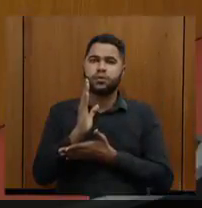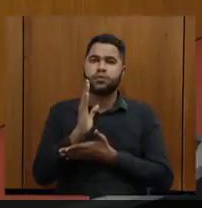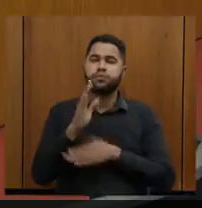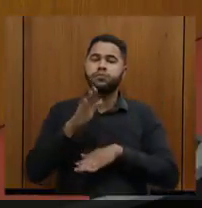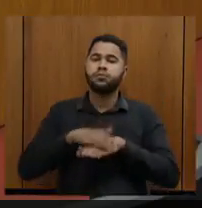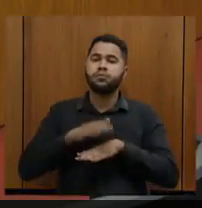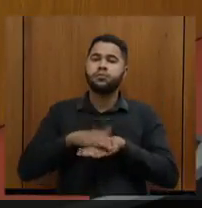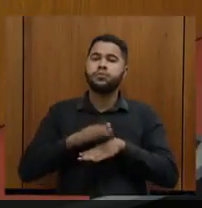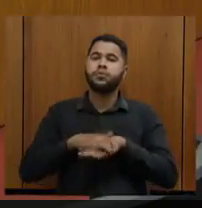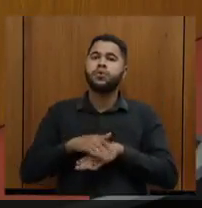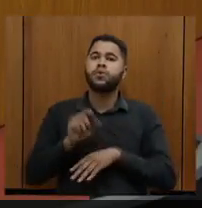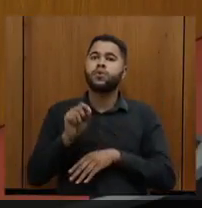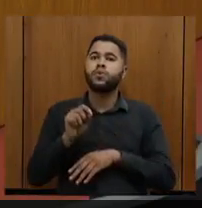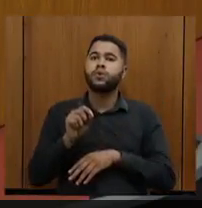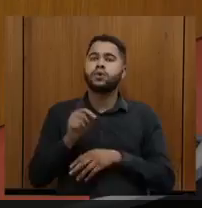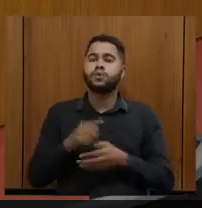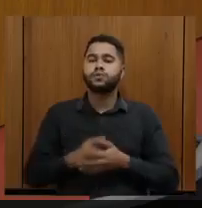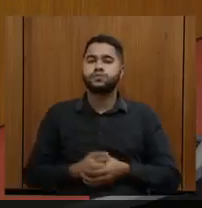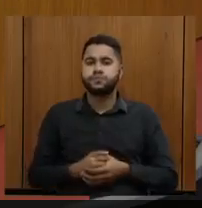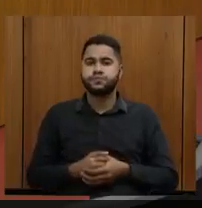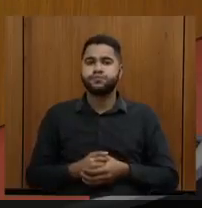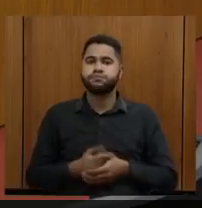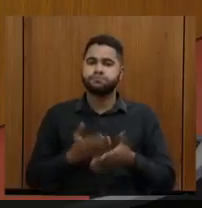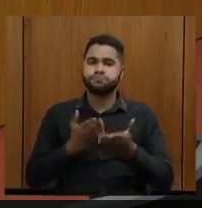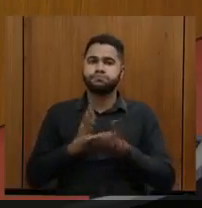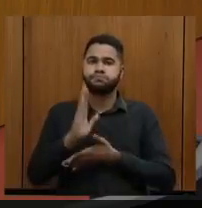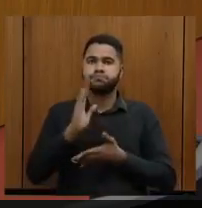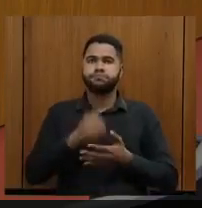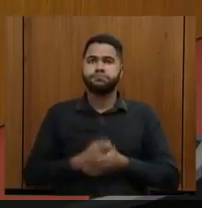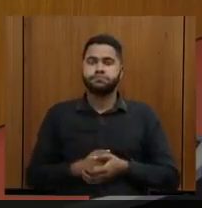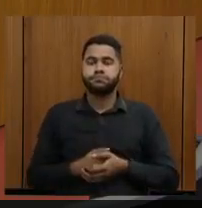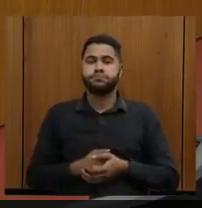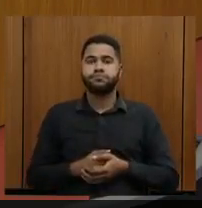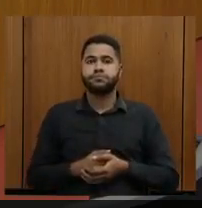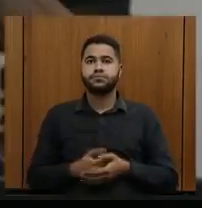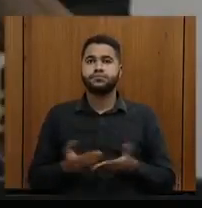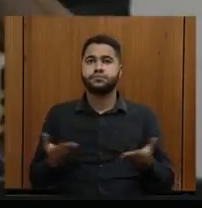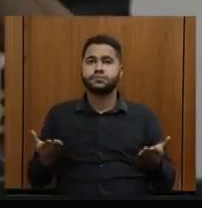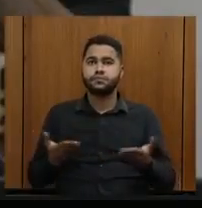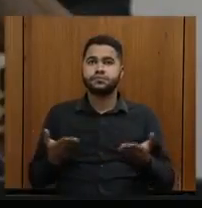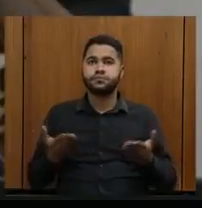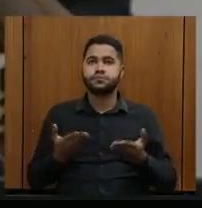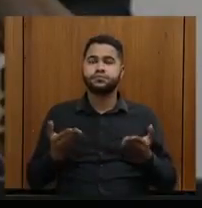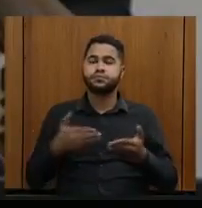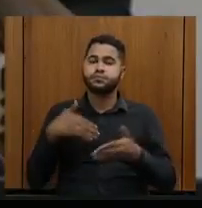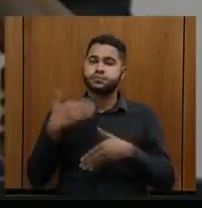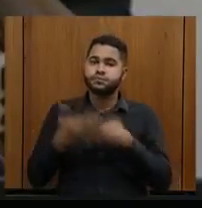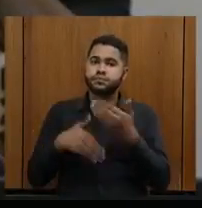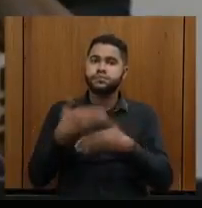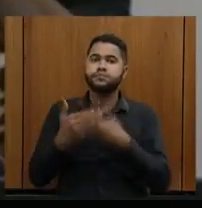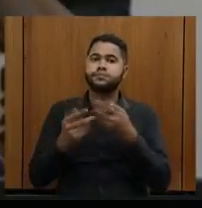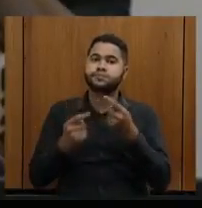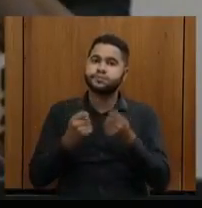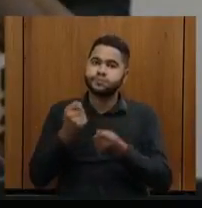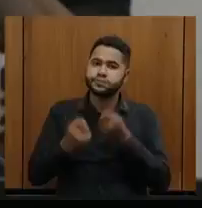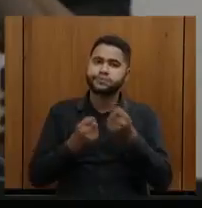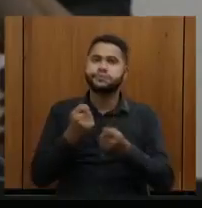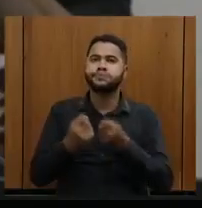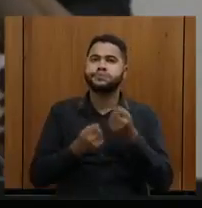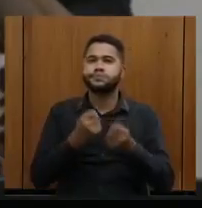em como se encontra, em... Aprovado. Bom, agora, pelo desenvolvimento econômico.